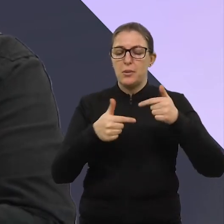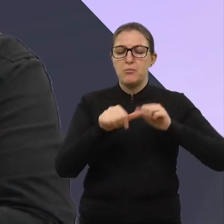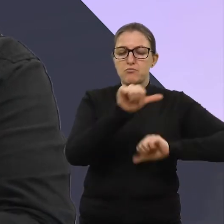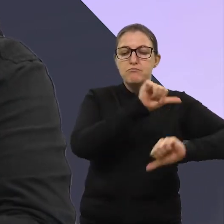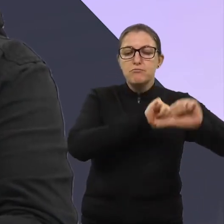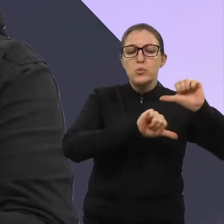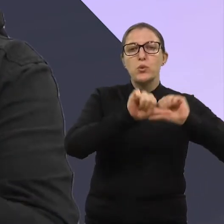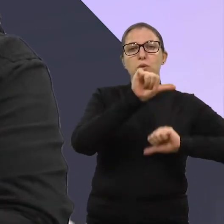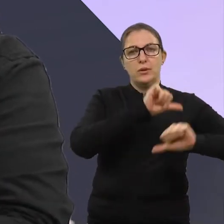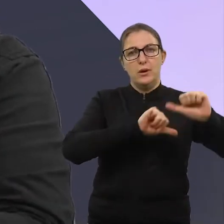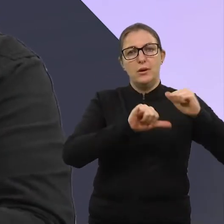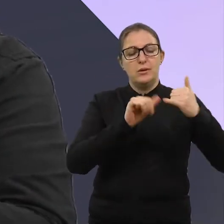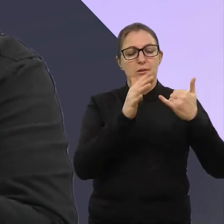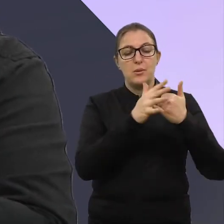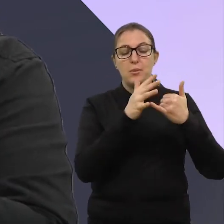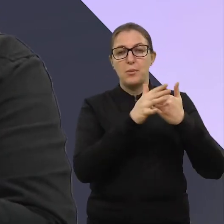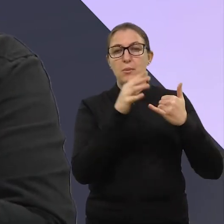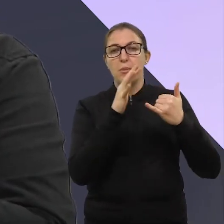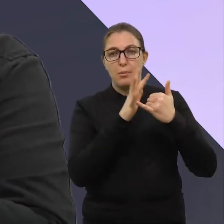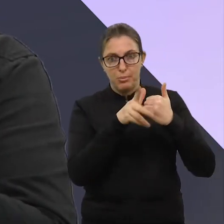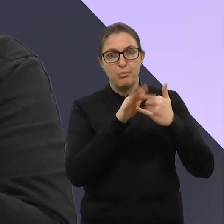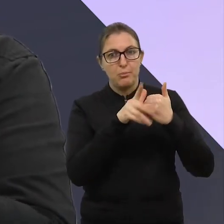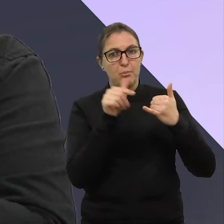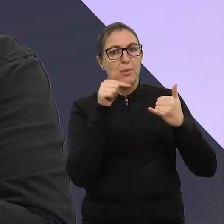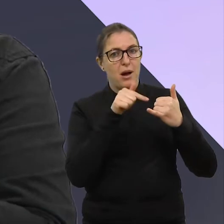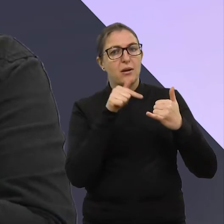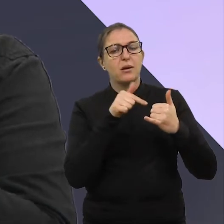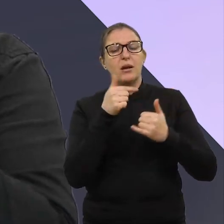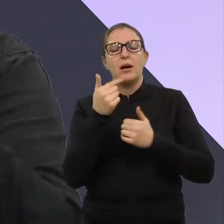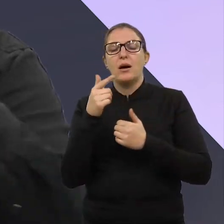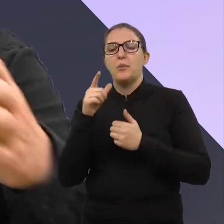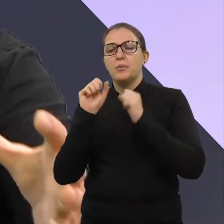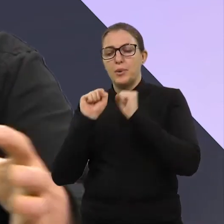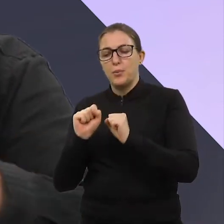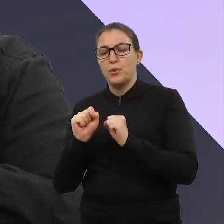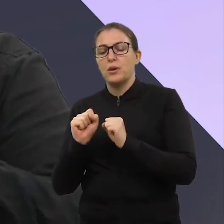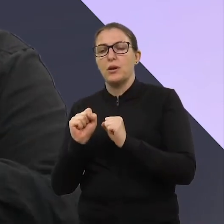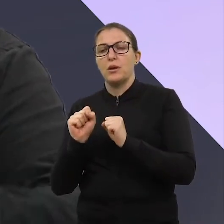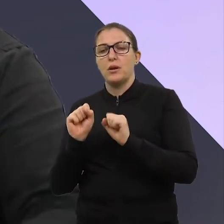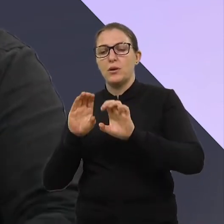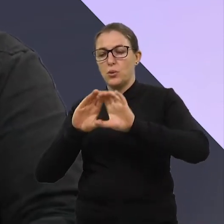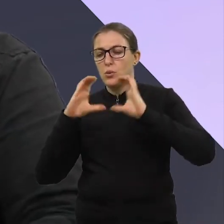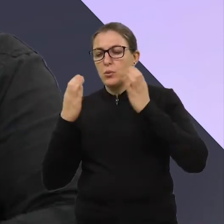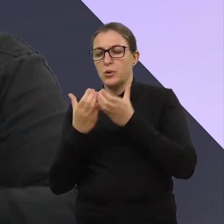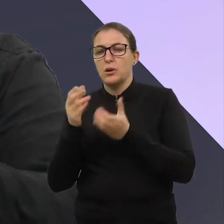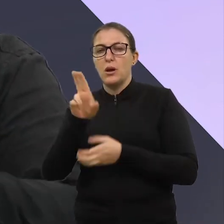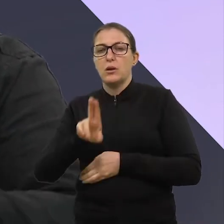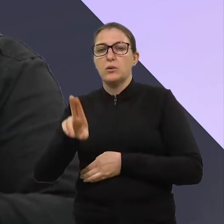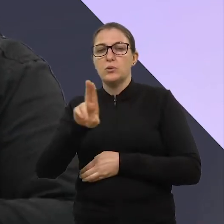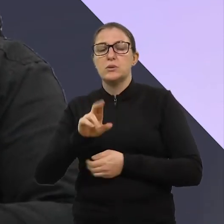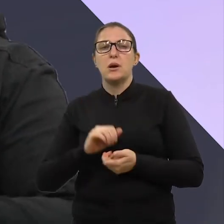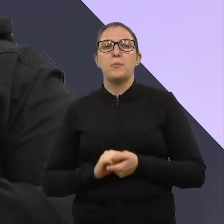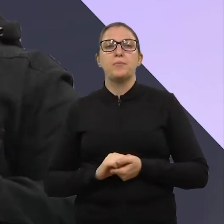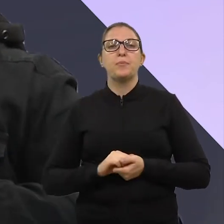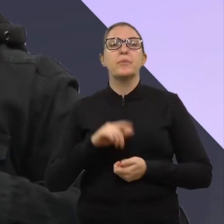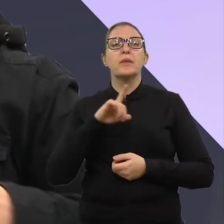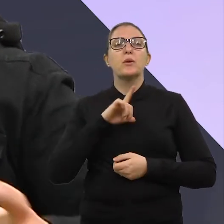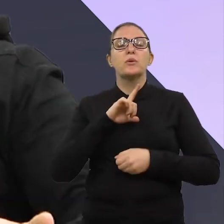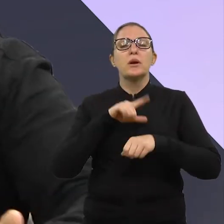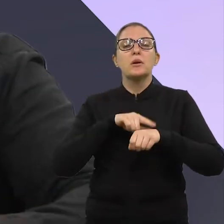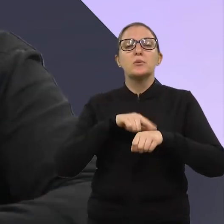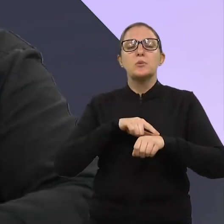renovação, né? Em todos os aspectos do Longines, para que atenda a nossa comunidade. Então, nós vamos ter condições de oferecer para a comunidade